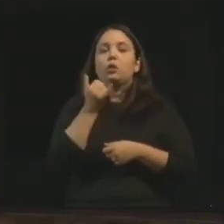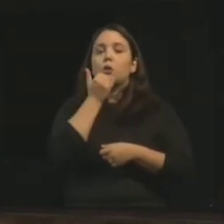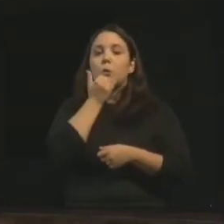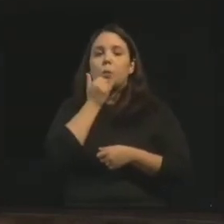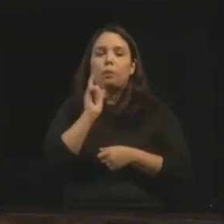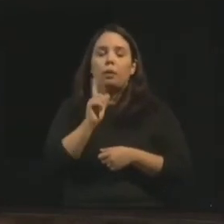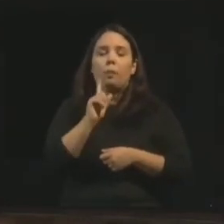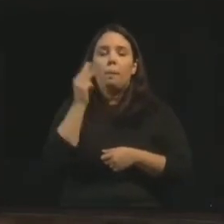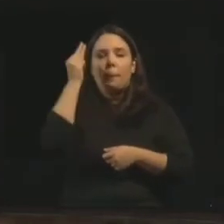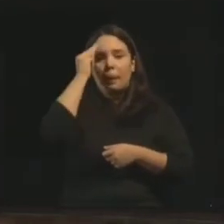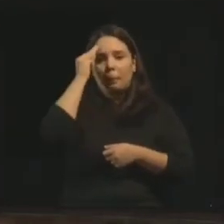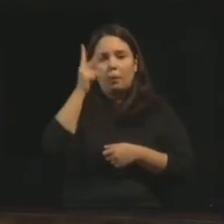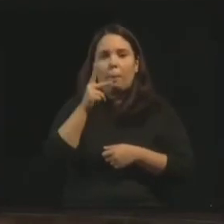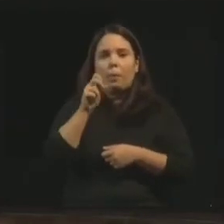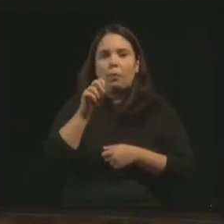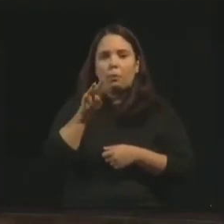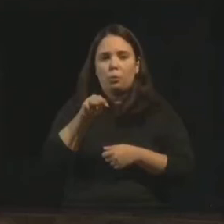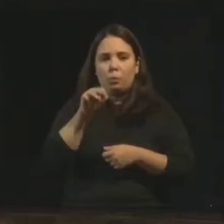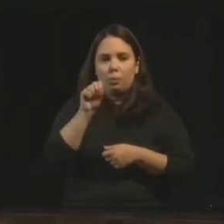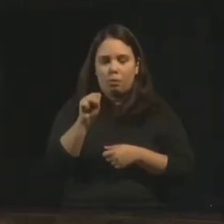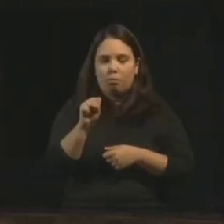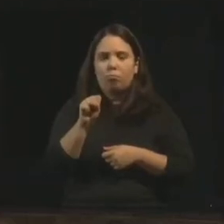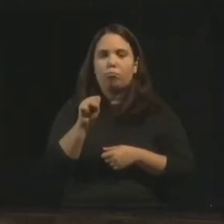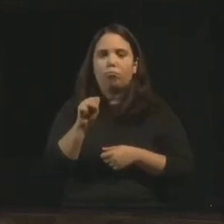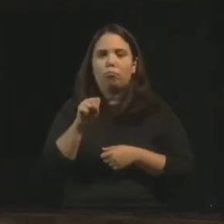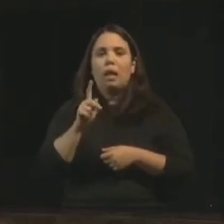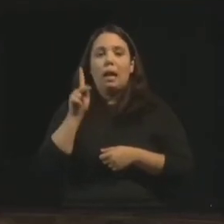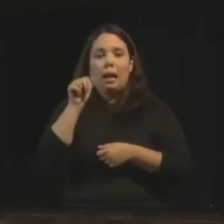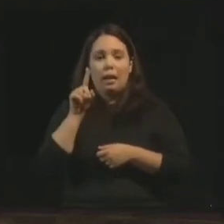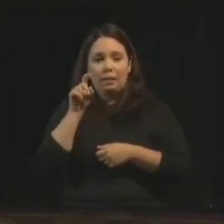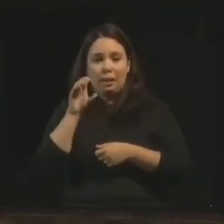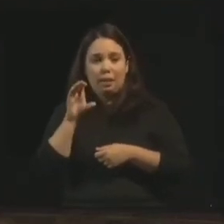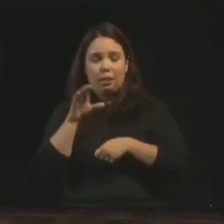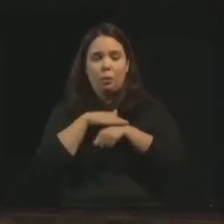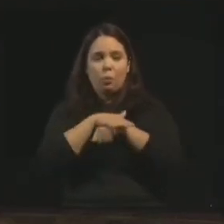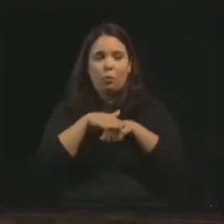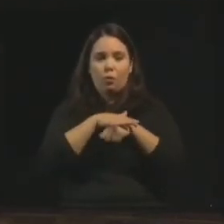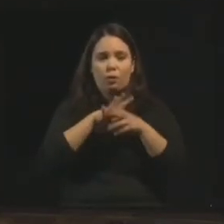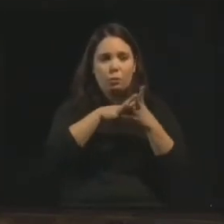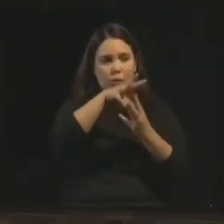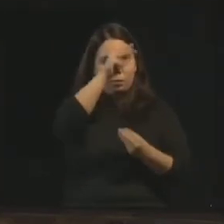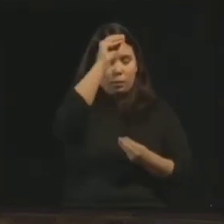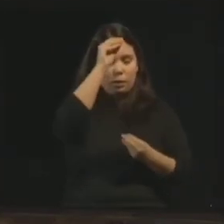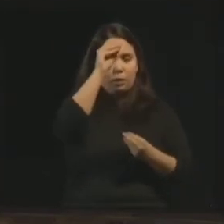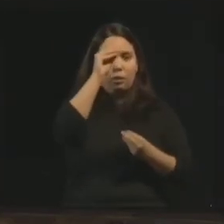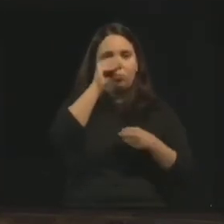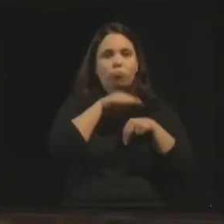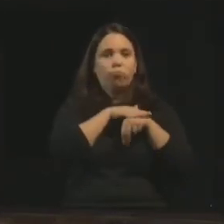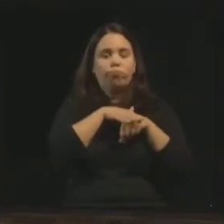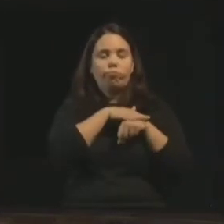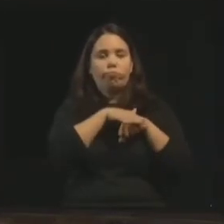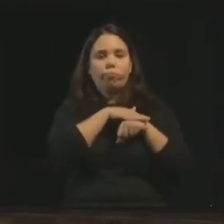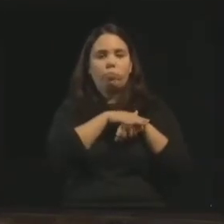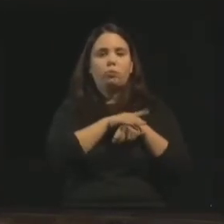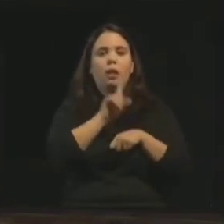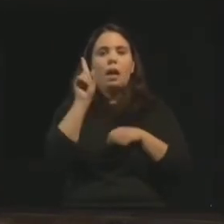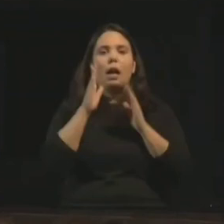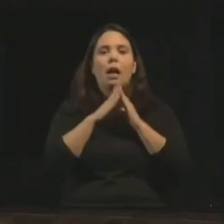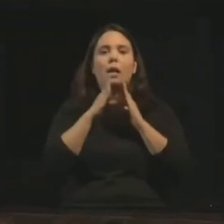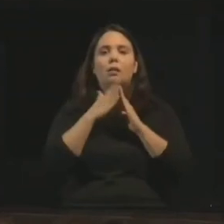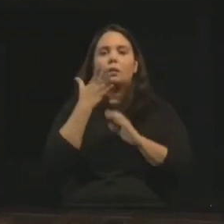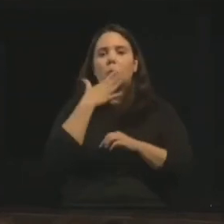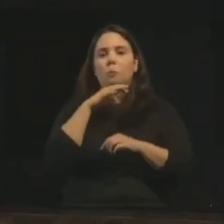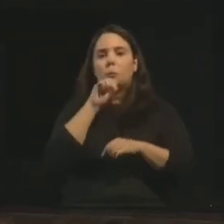perdão, quando Kardec está conversando com o Espírito Verdade na casa dos pais